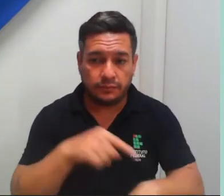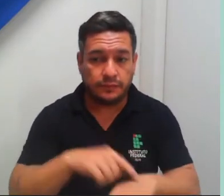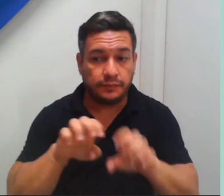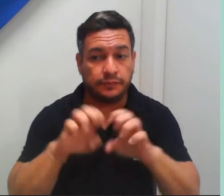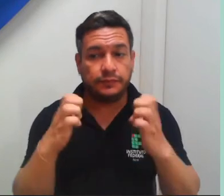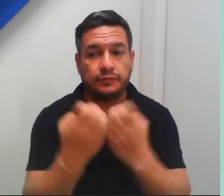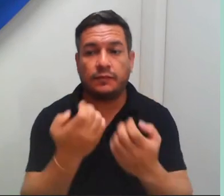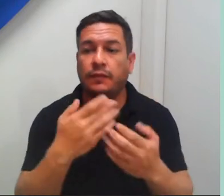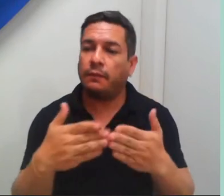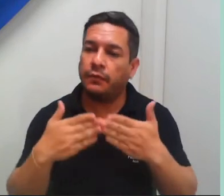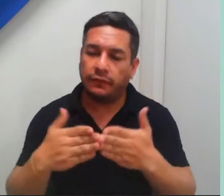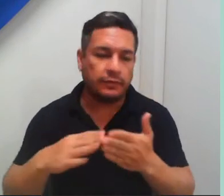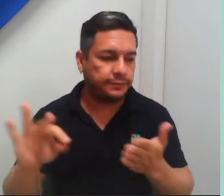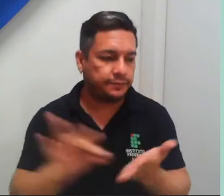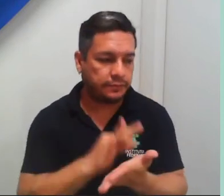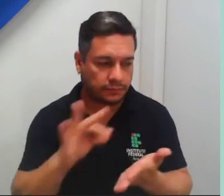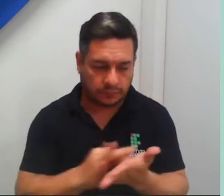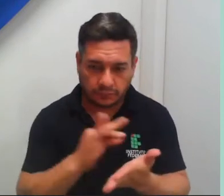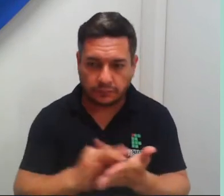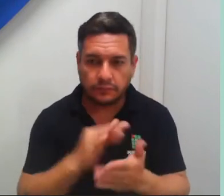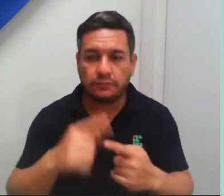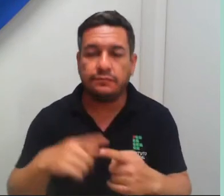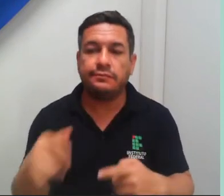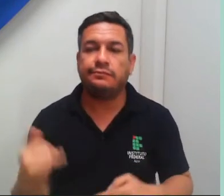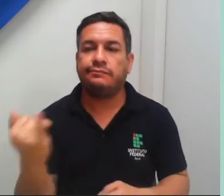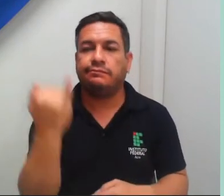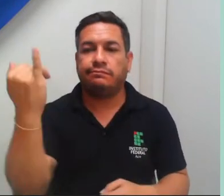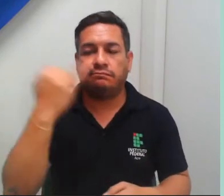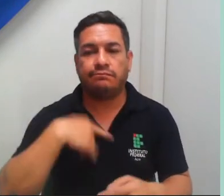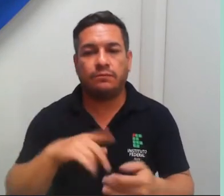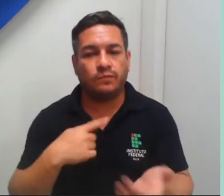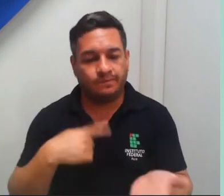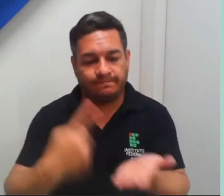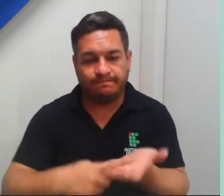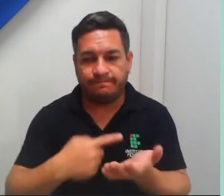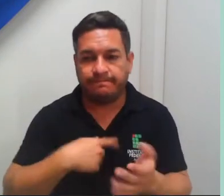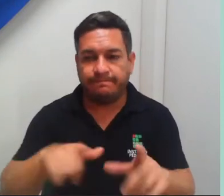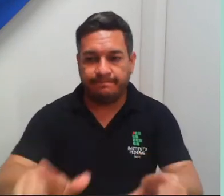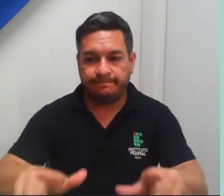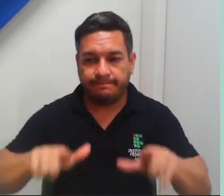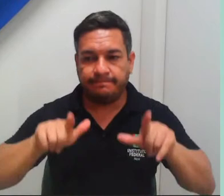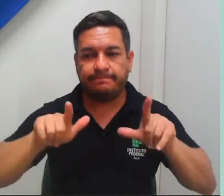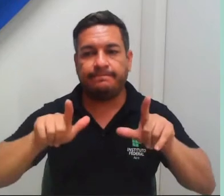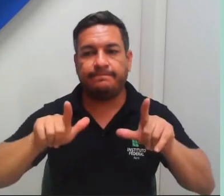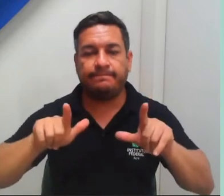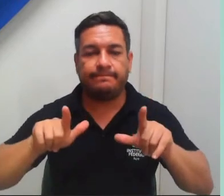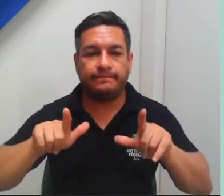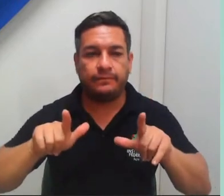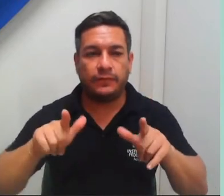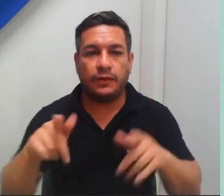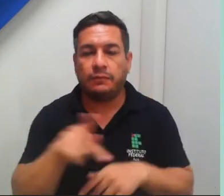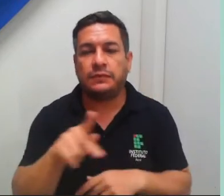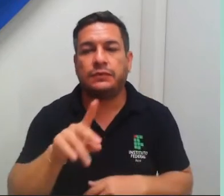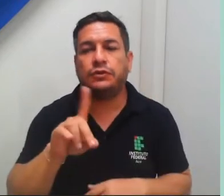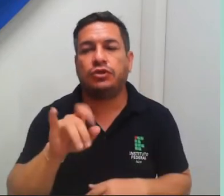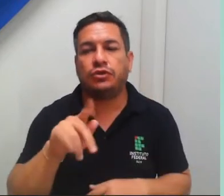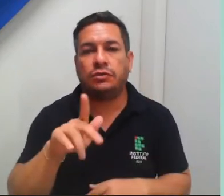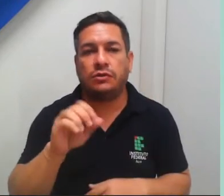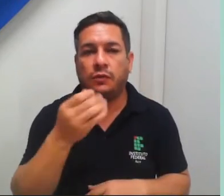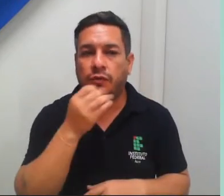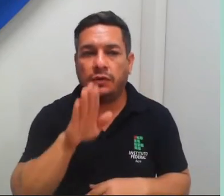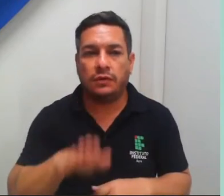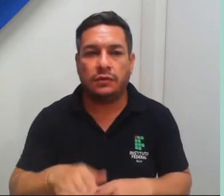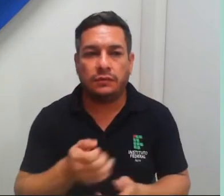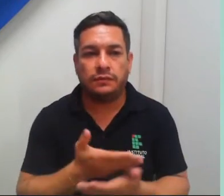de assinar, porque isso é importante para a missão dos nossos certificados, ou de vossos certificados. Professor Diego, boa tarde mais uma vez, seja bem